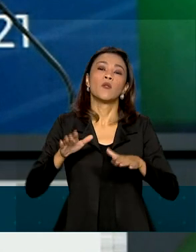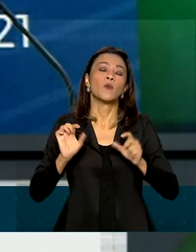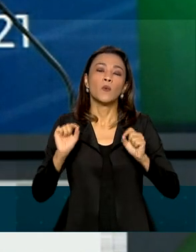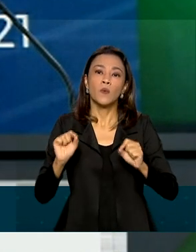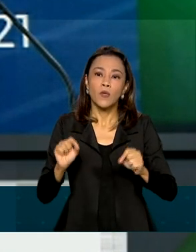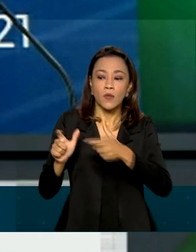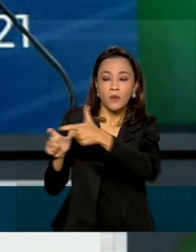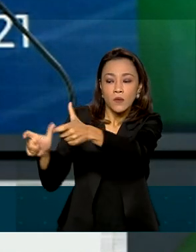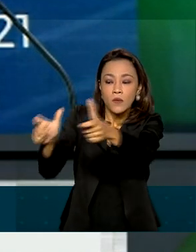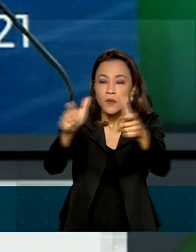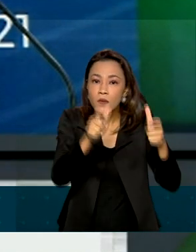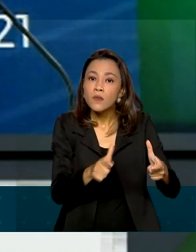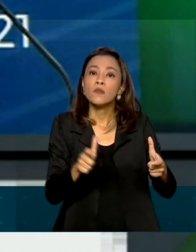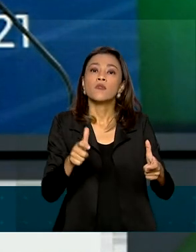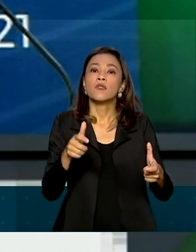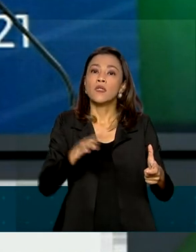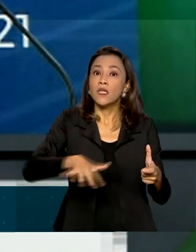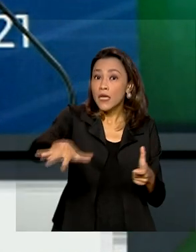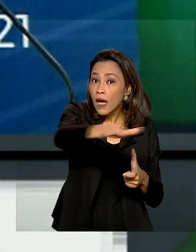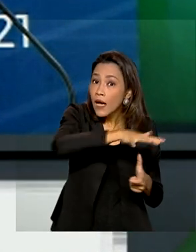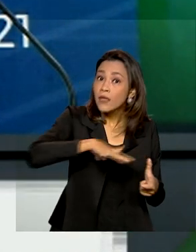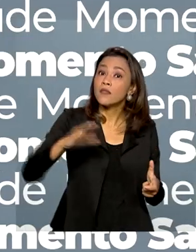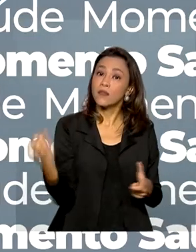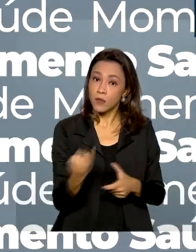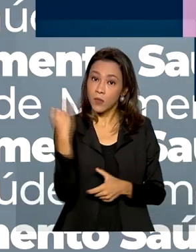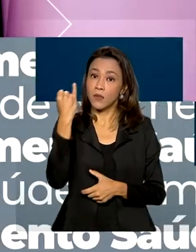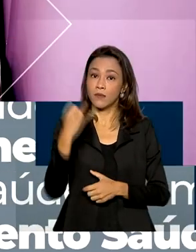além de foco em setores essenciais.